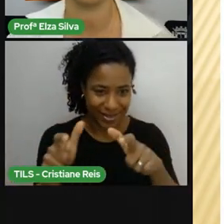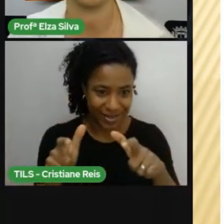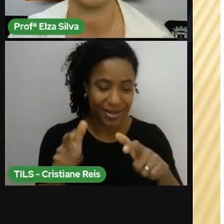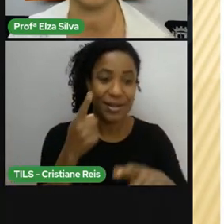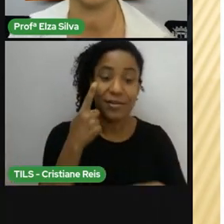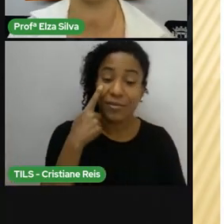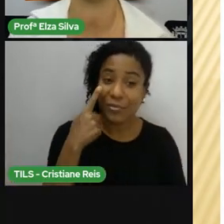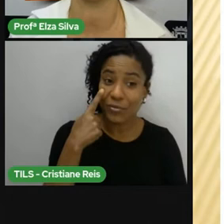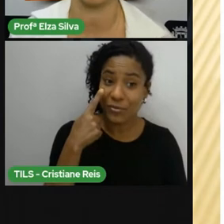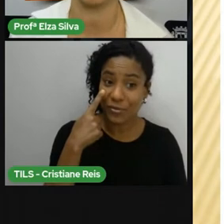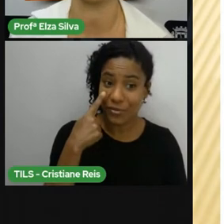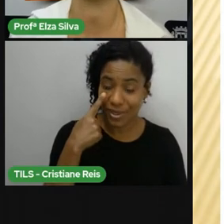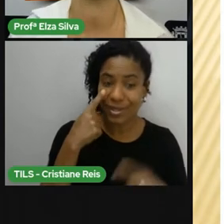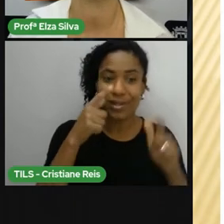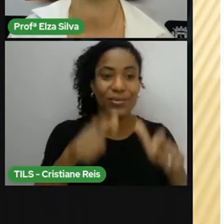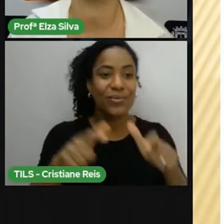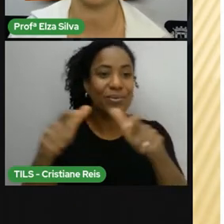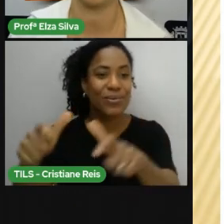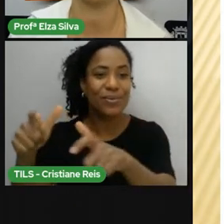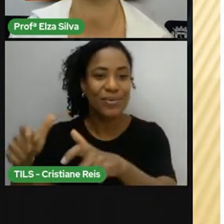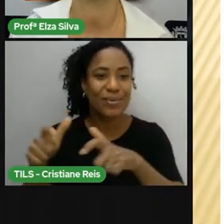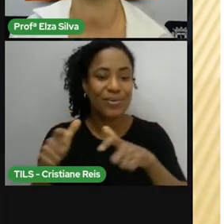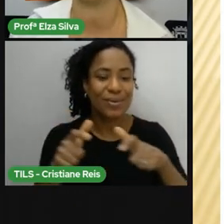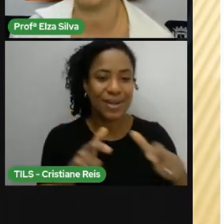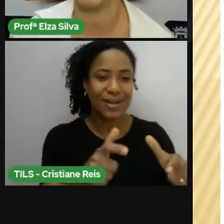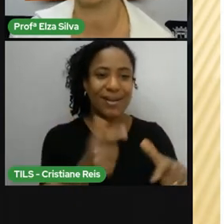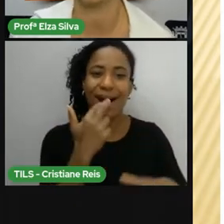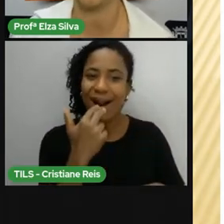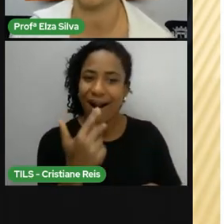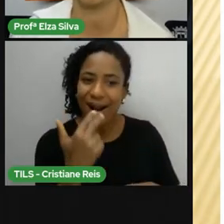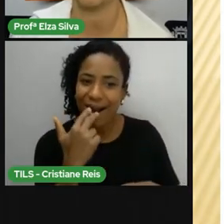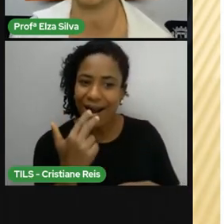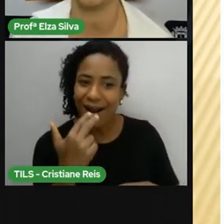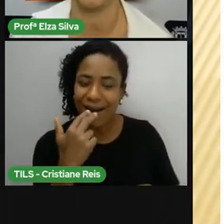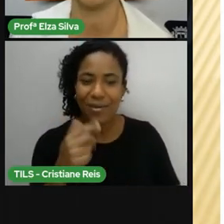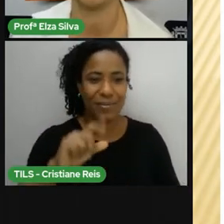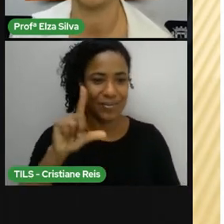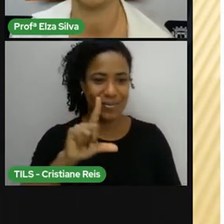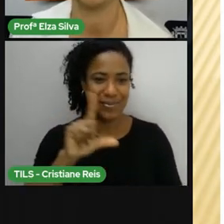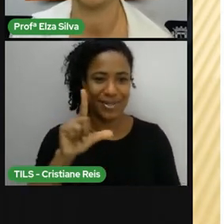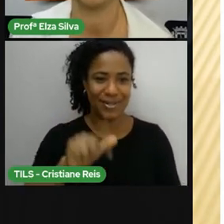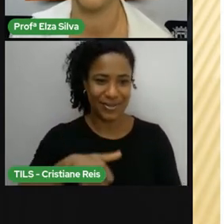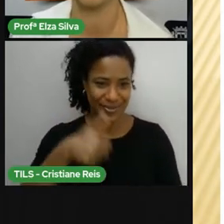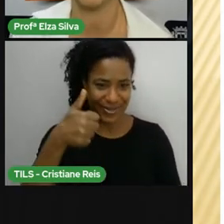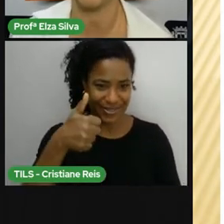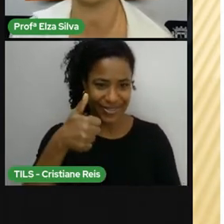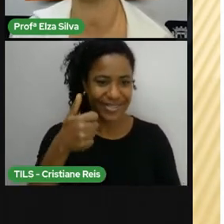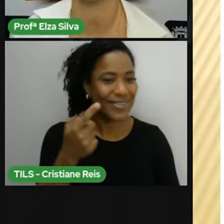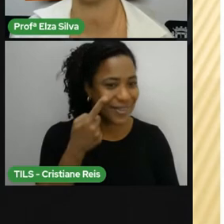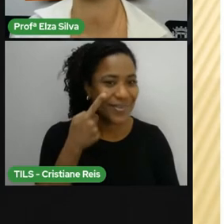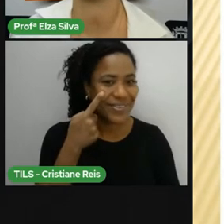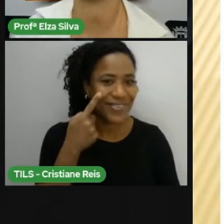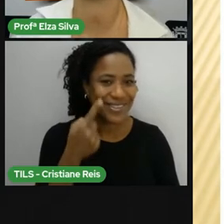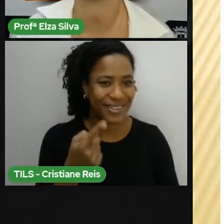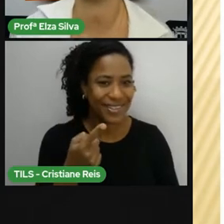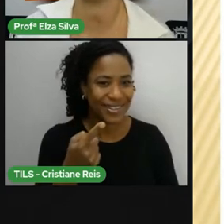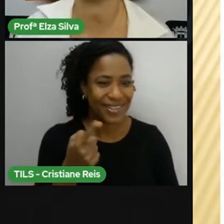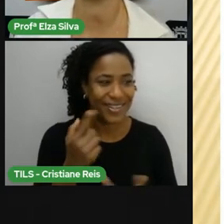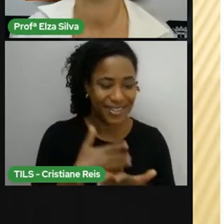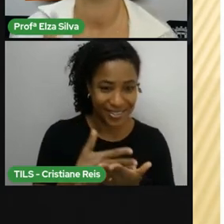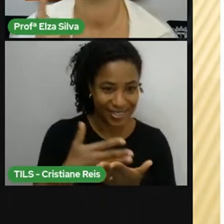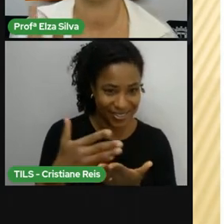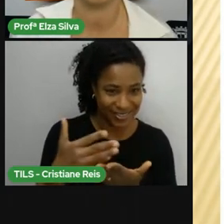dar prioridade Aos lugares Que falam O inglês Como primeira língua Vamos lá Vamos começar Esta